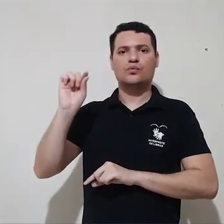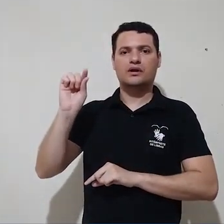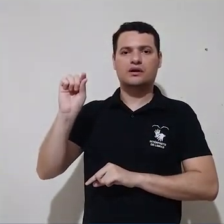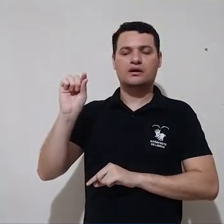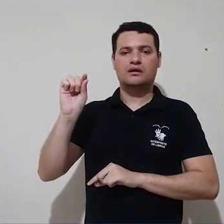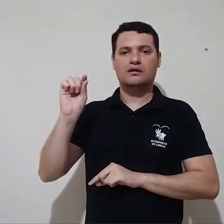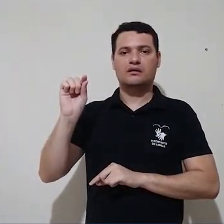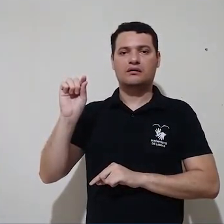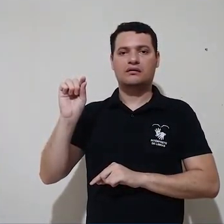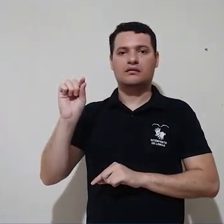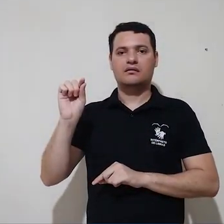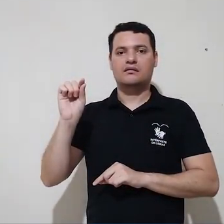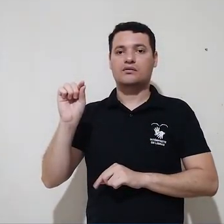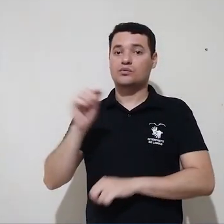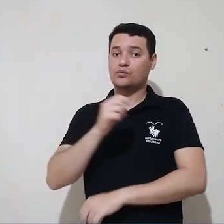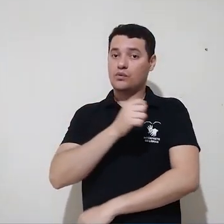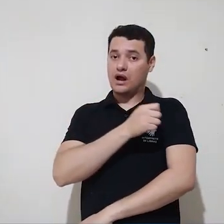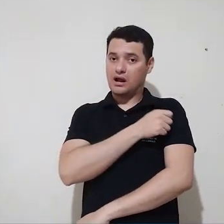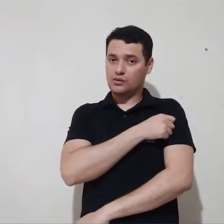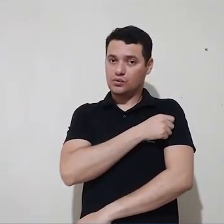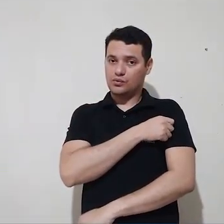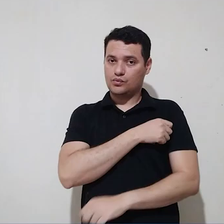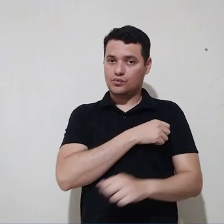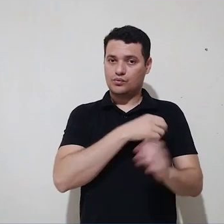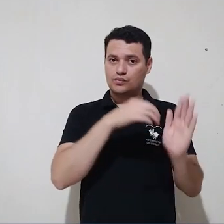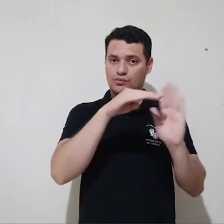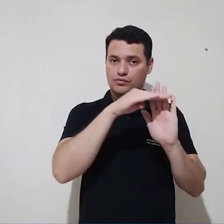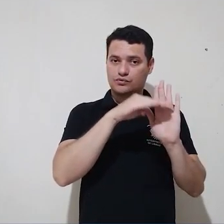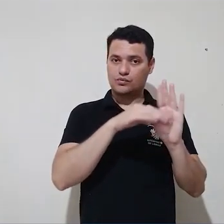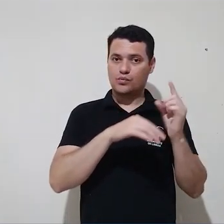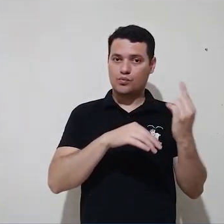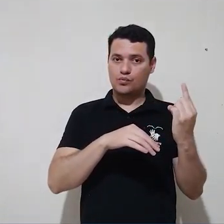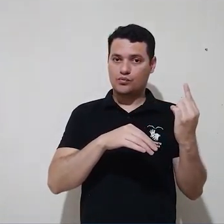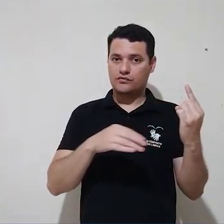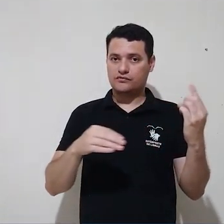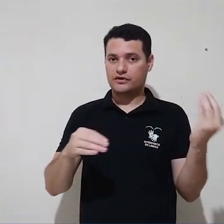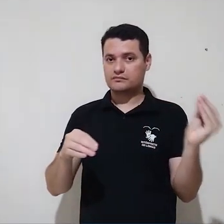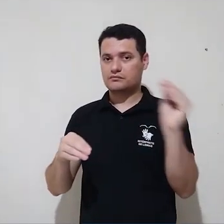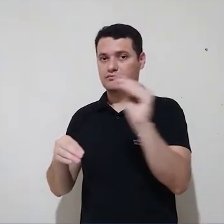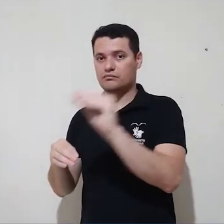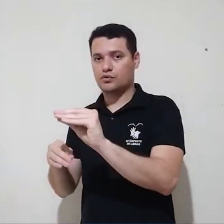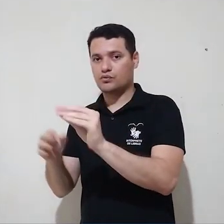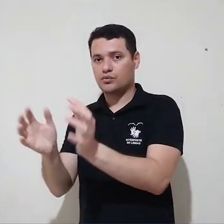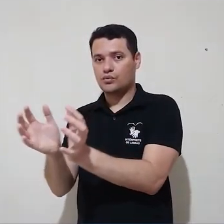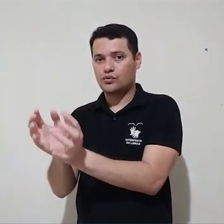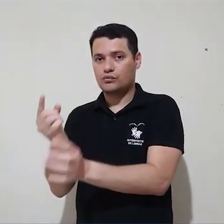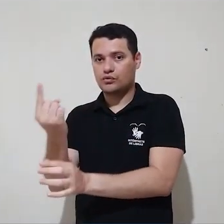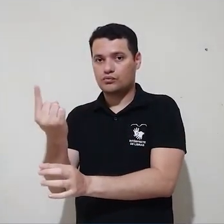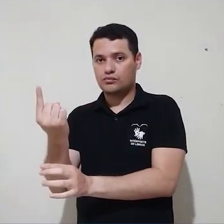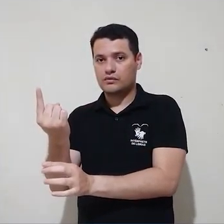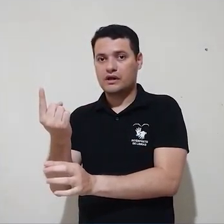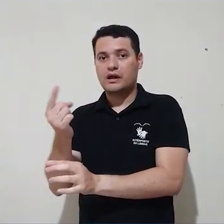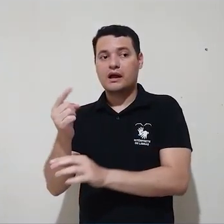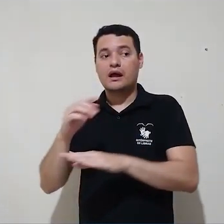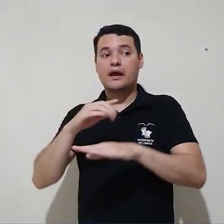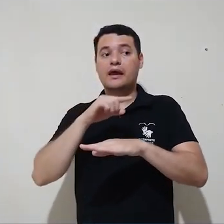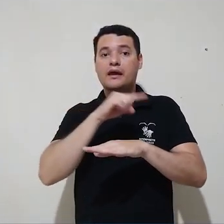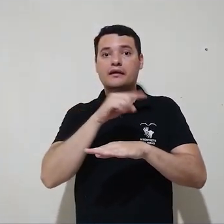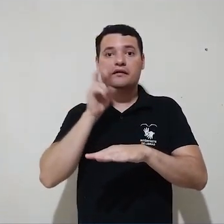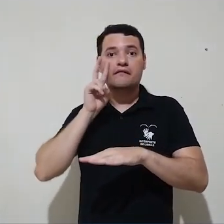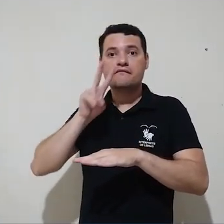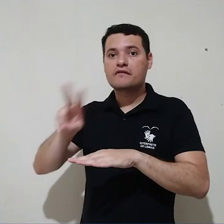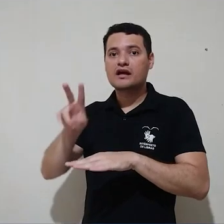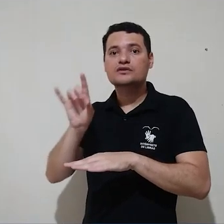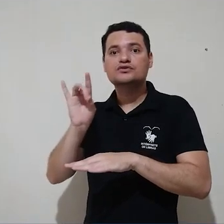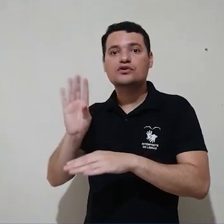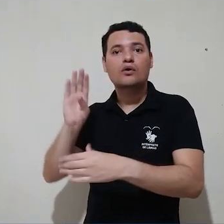com relação ao acesso como professor? Repare, como o aluno 1 foi inserido no grupo 1, ele